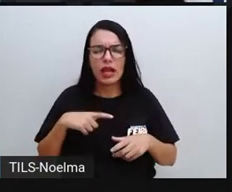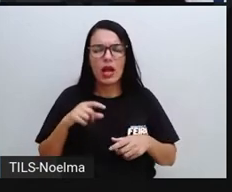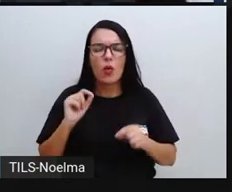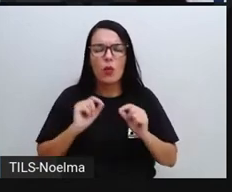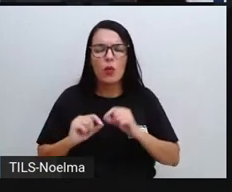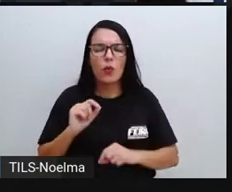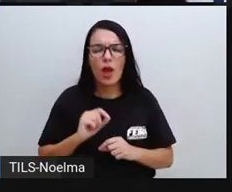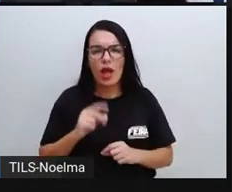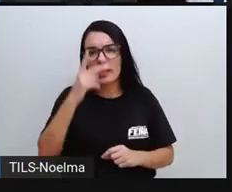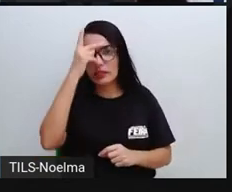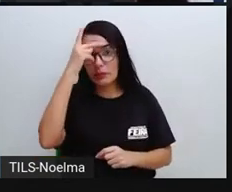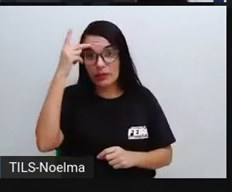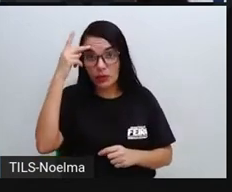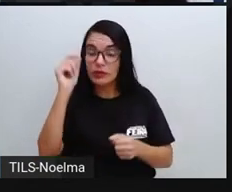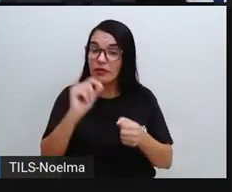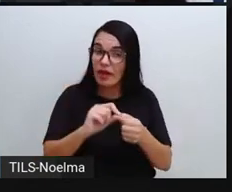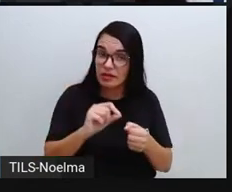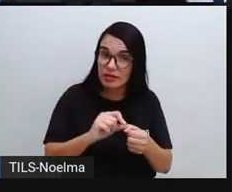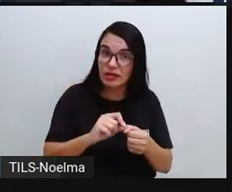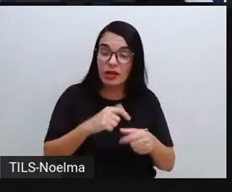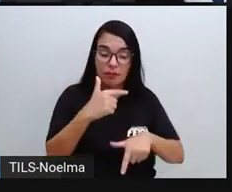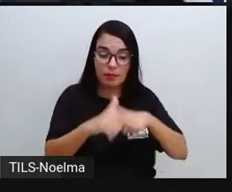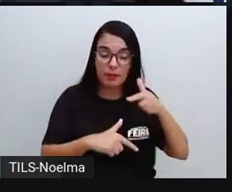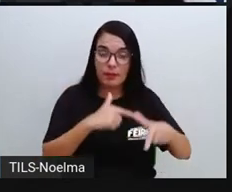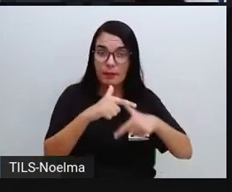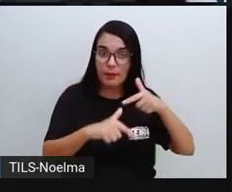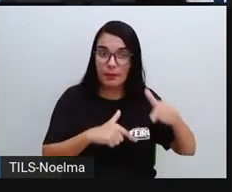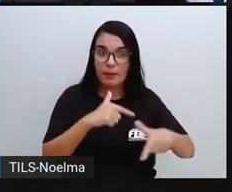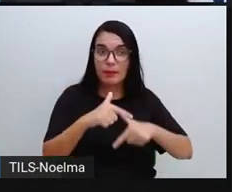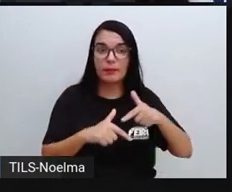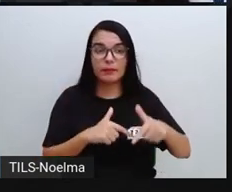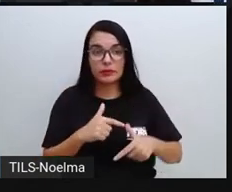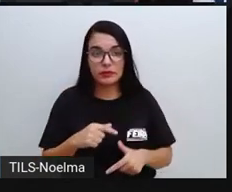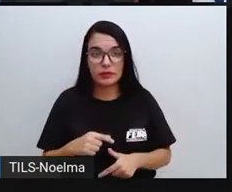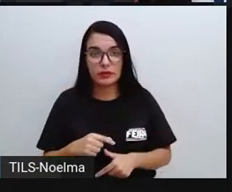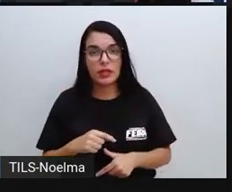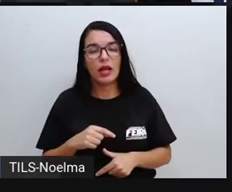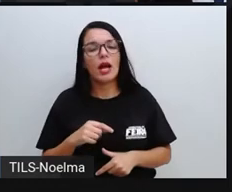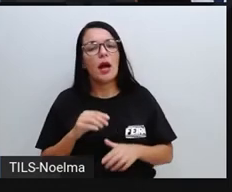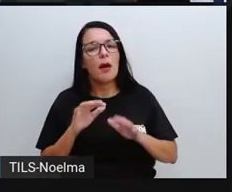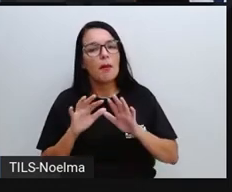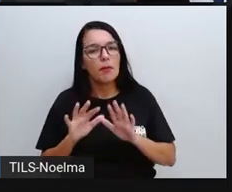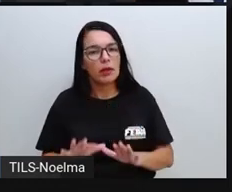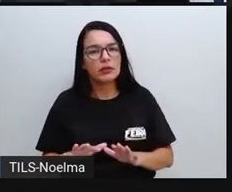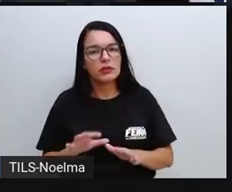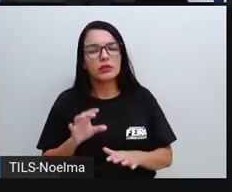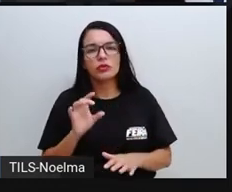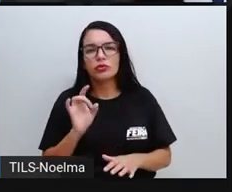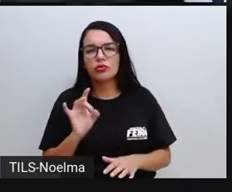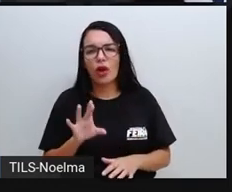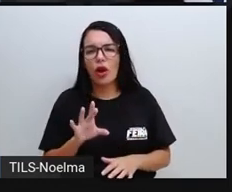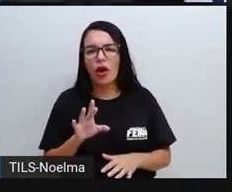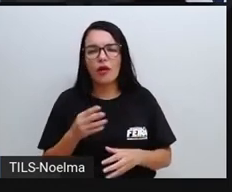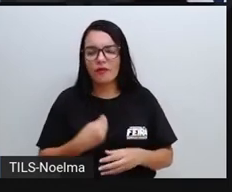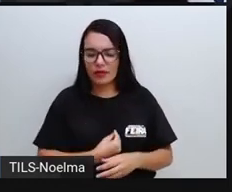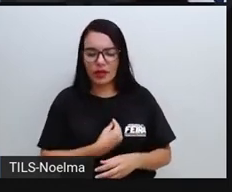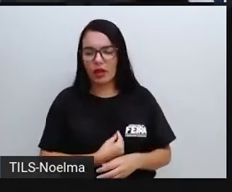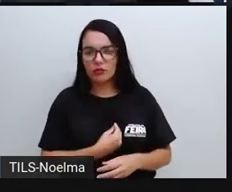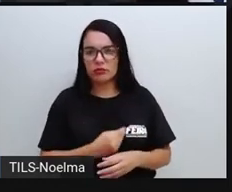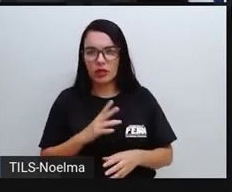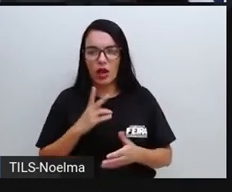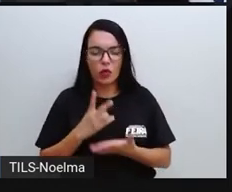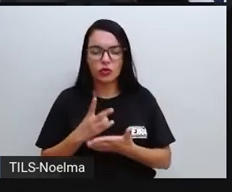setor, eram atividades mais de subsistência, né? Havia, assim, as trocas, mas como um fim de subsistência.